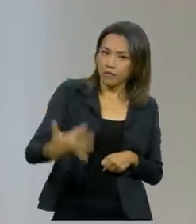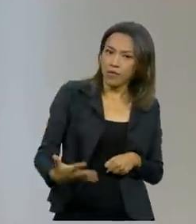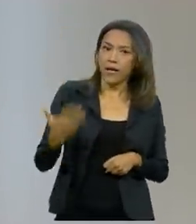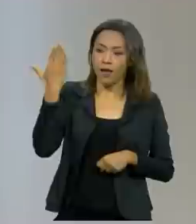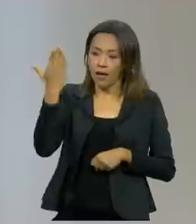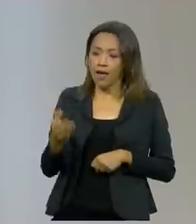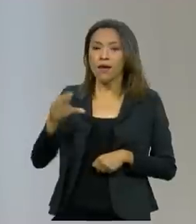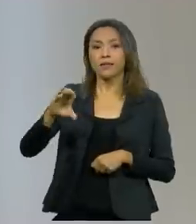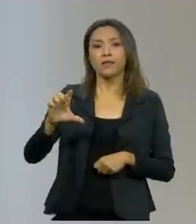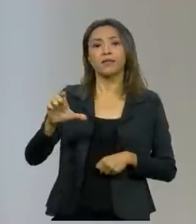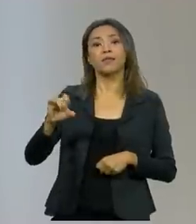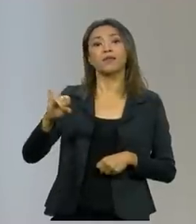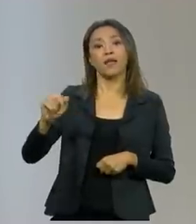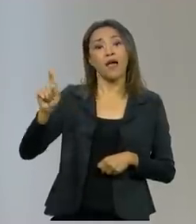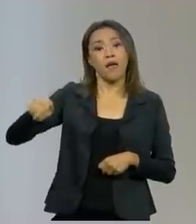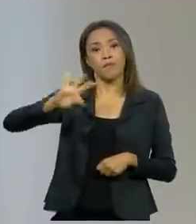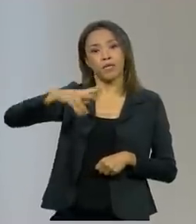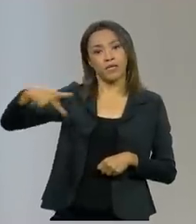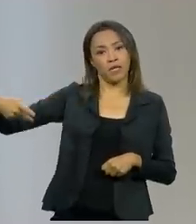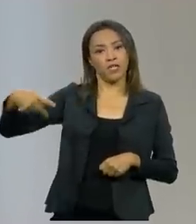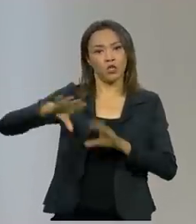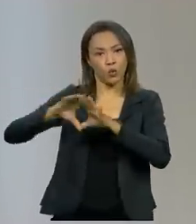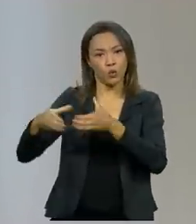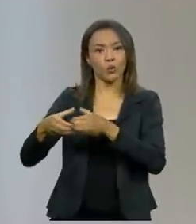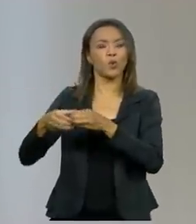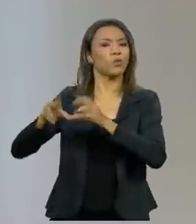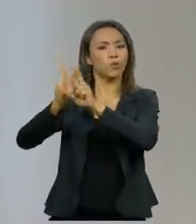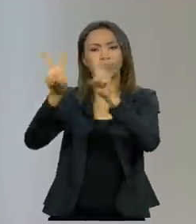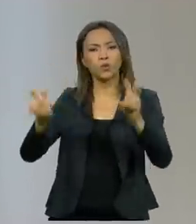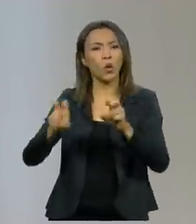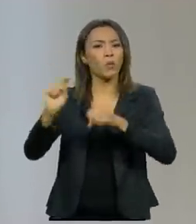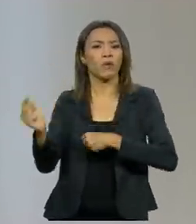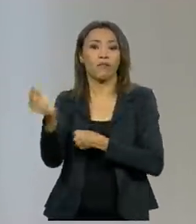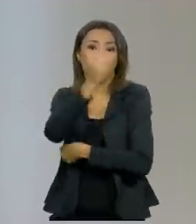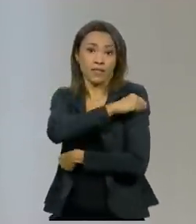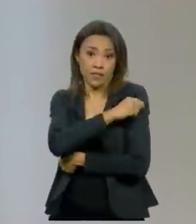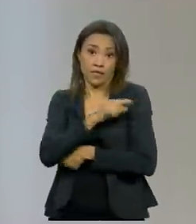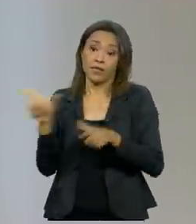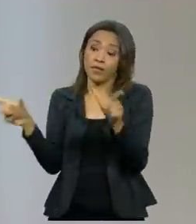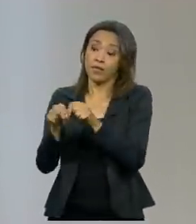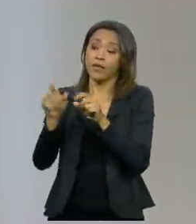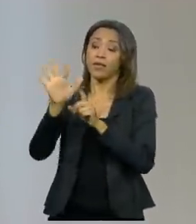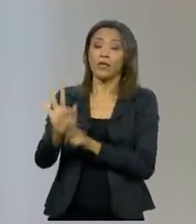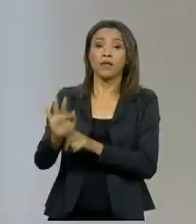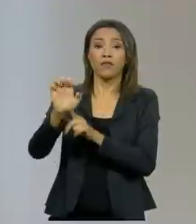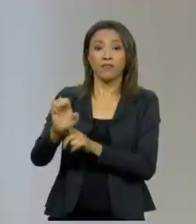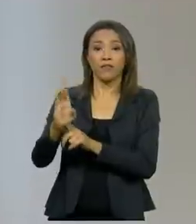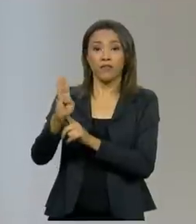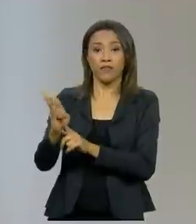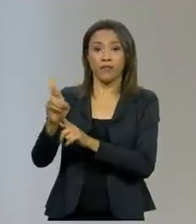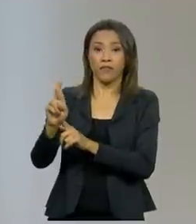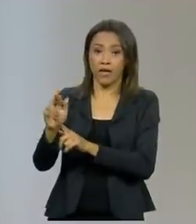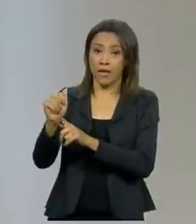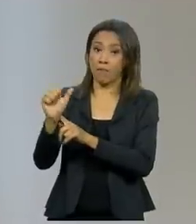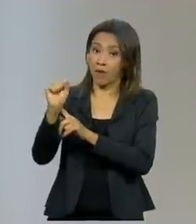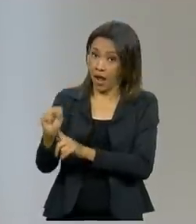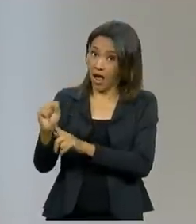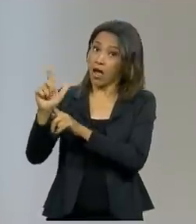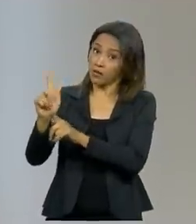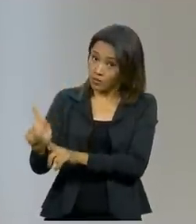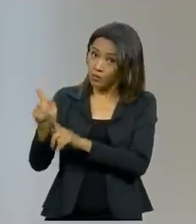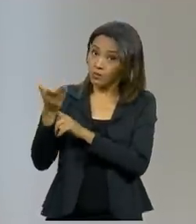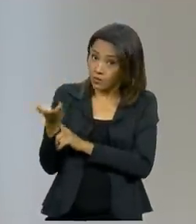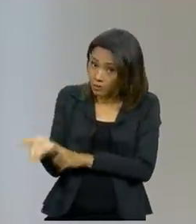Martins, que é presidente da Comissão Nacional Especializada em Vacinas, da FEBRASGO, que é a Federação Brasileira das Associações de